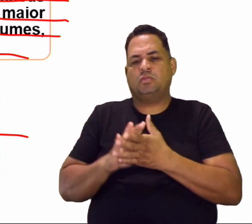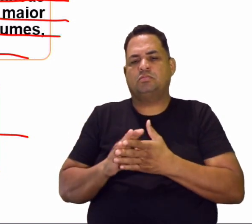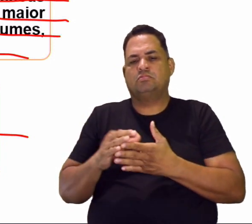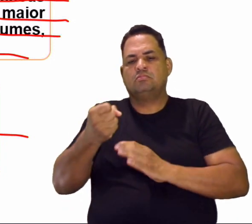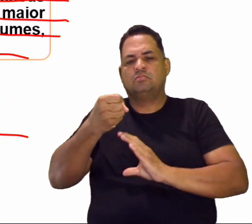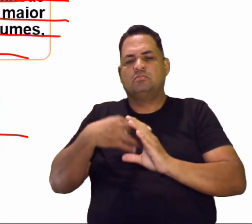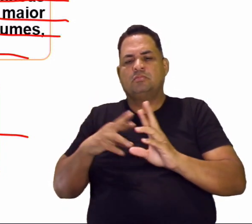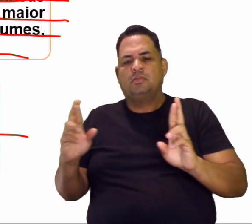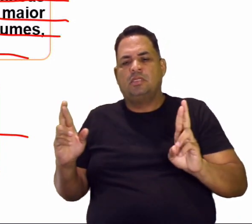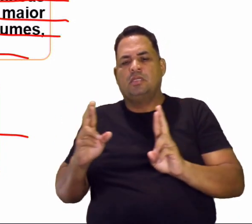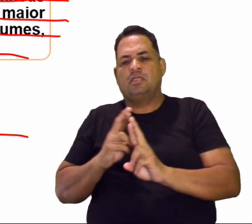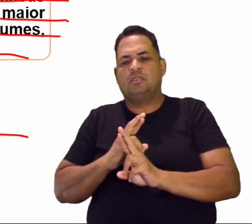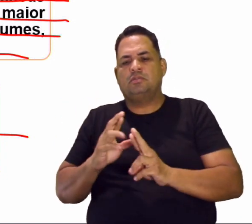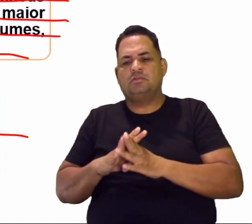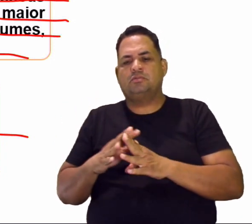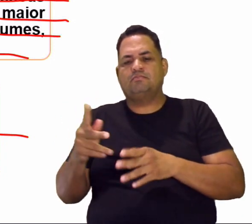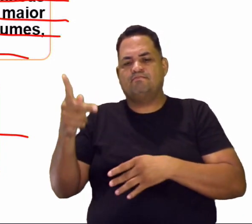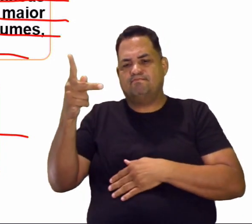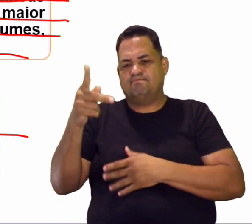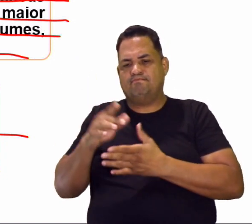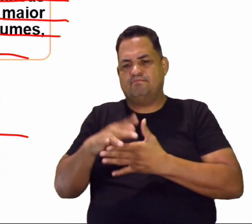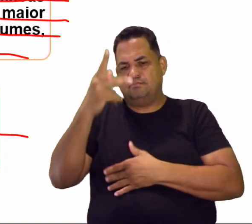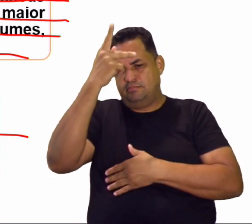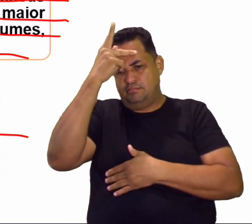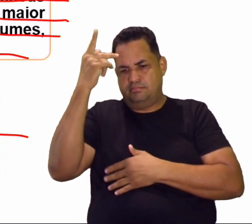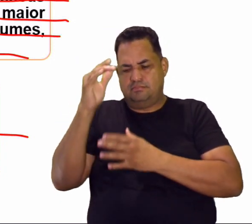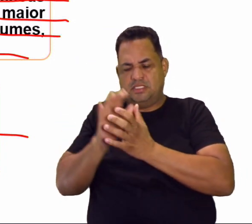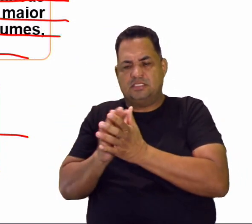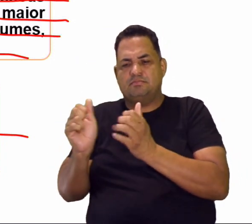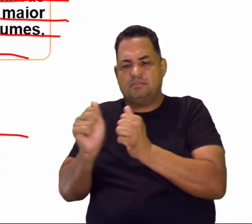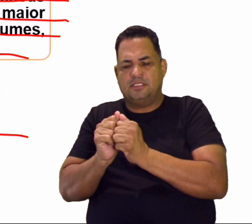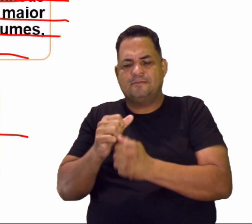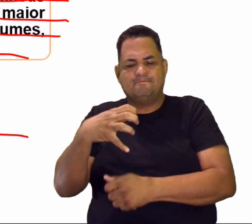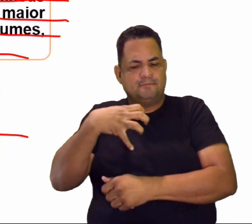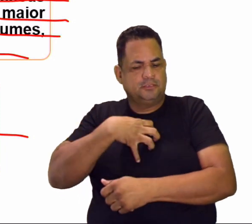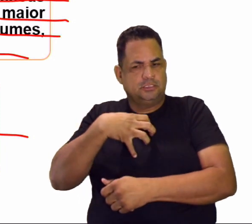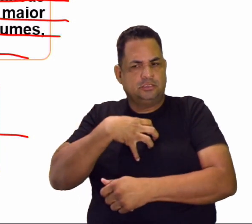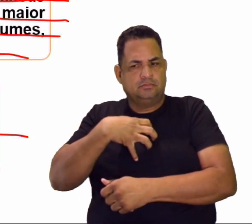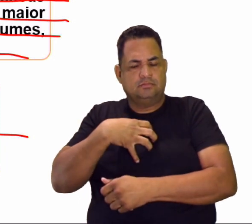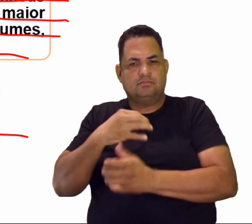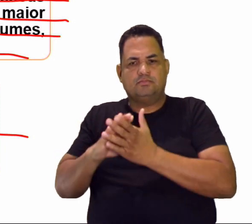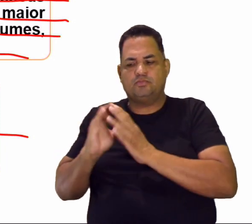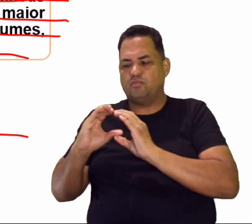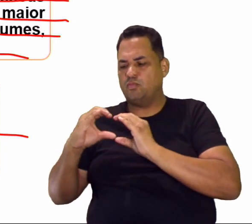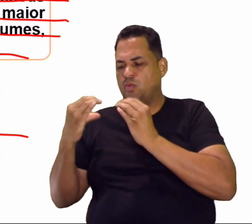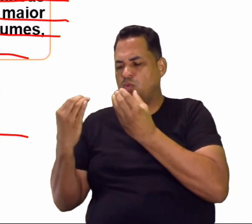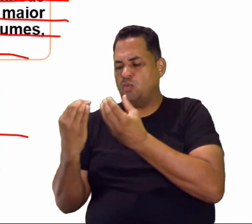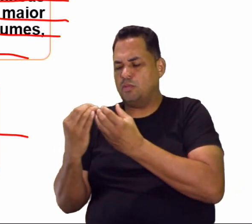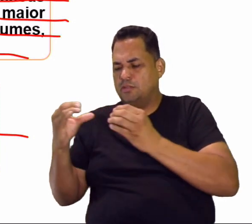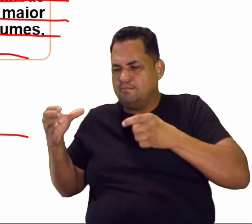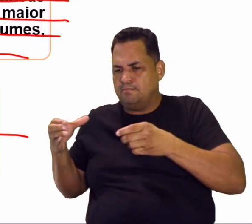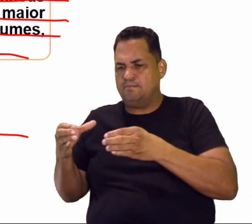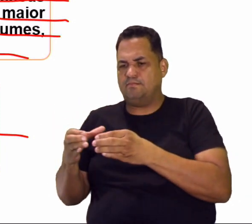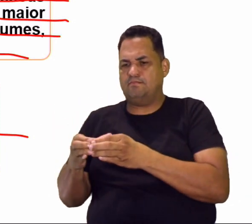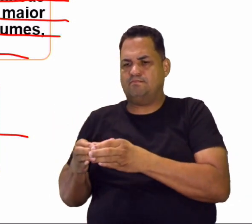relações pessoais mais próximas, Mais afetivas. Então, a comunidade, por ser um grupo menor,